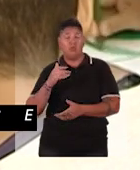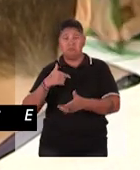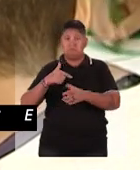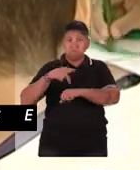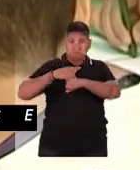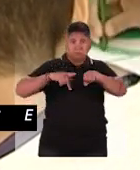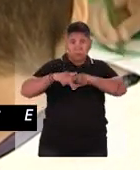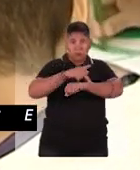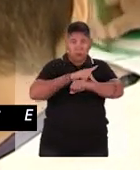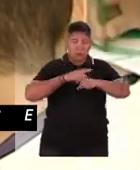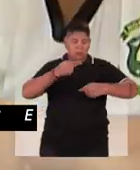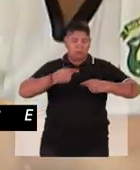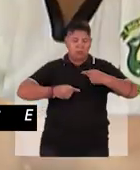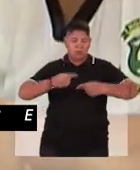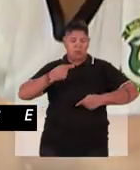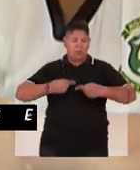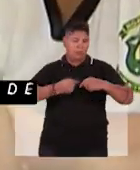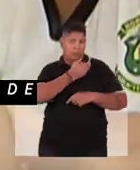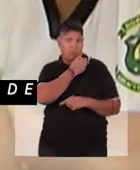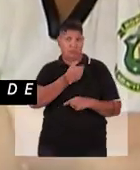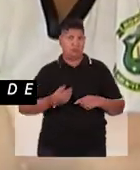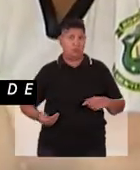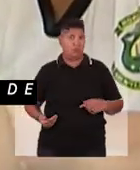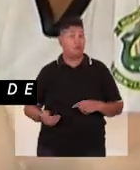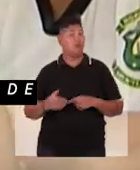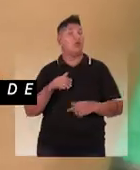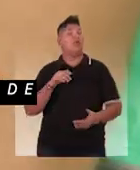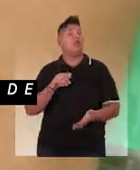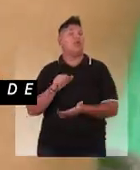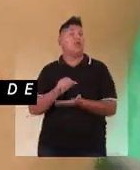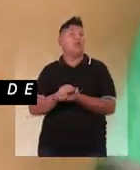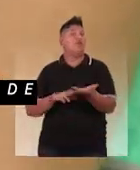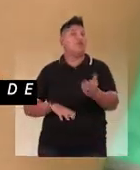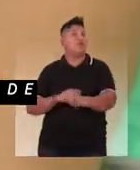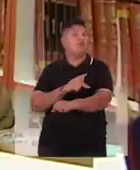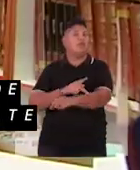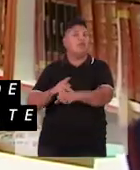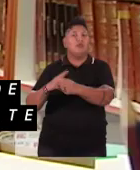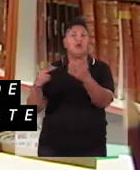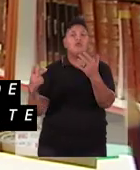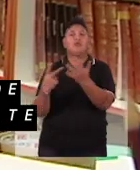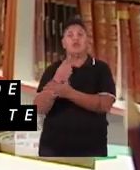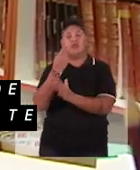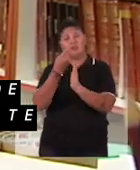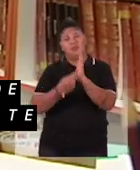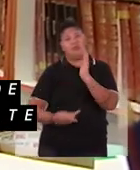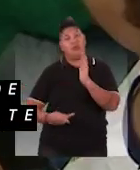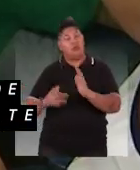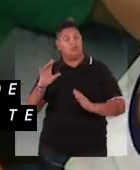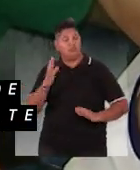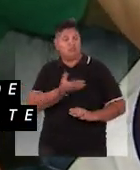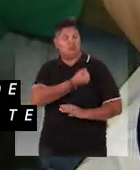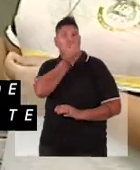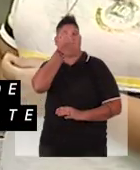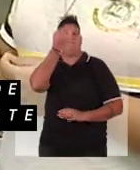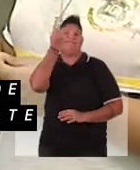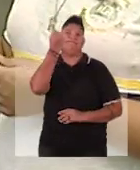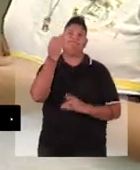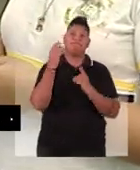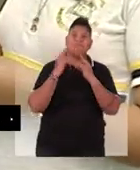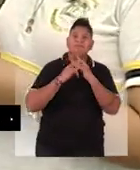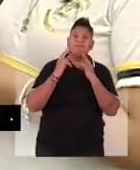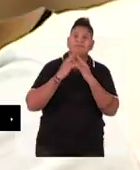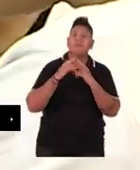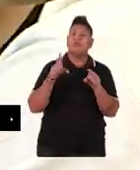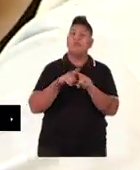país, políticas públicas e ações pedagógicas de conscientização ocorrem por meio de projetos como o Resgate à Infância